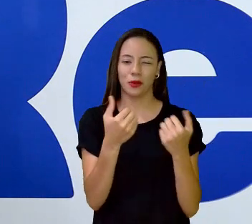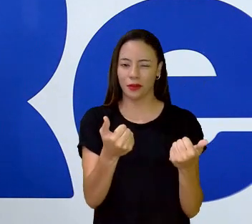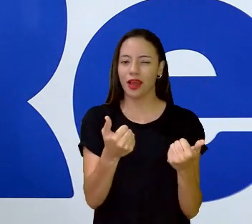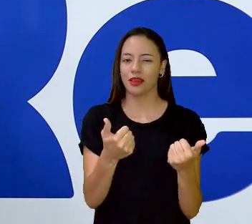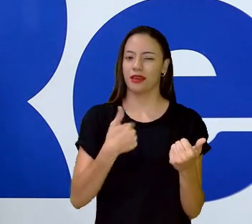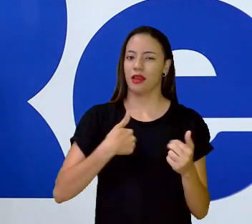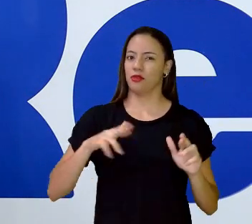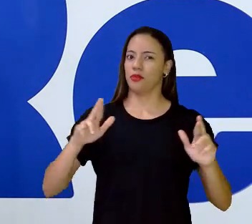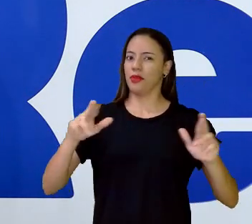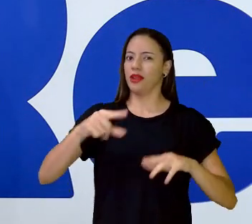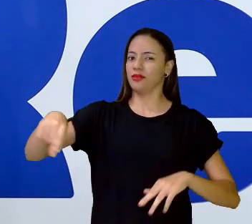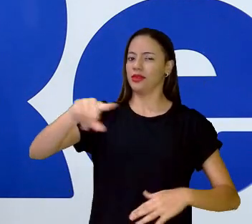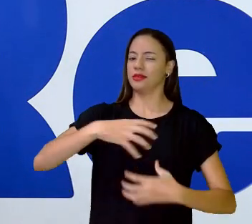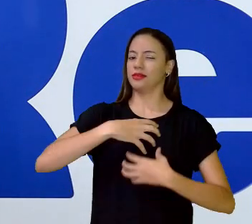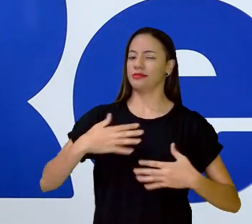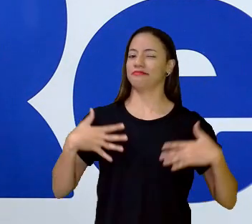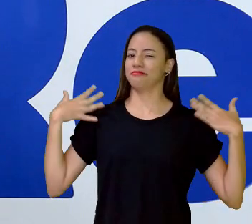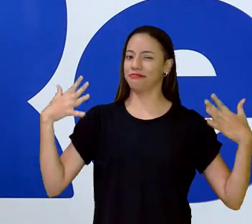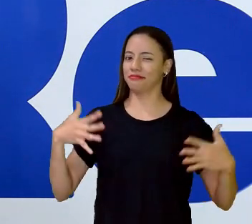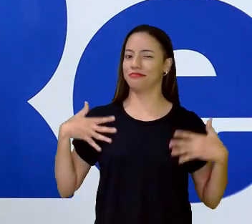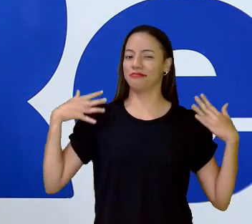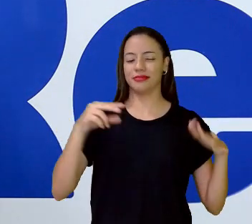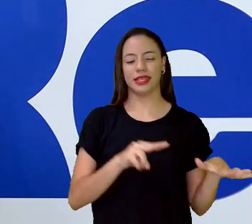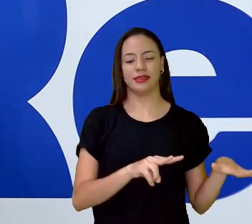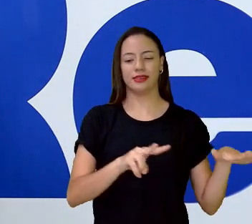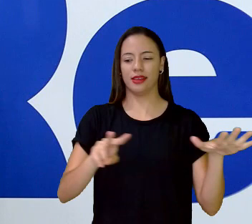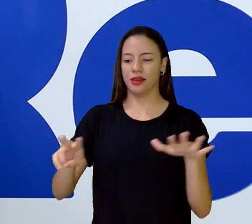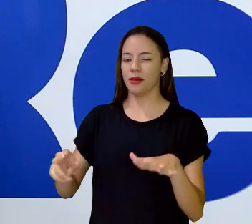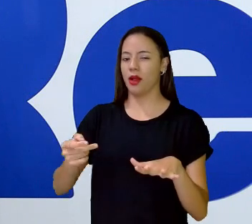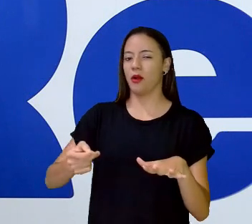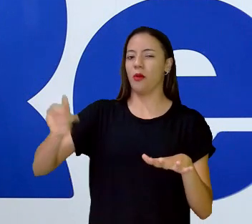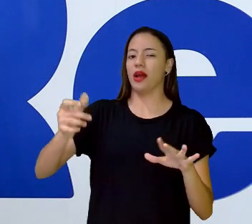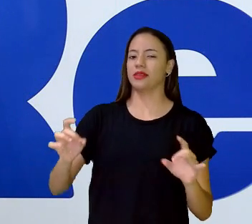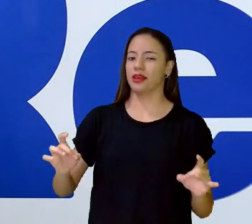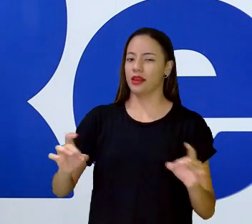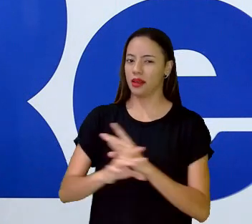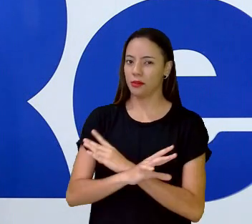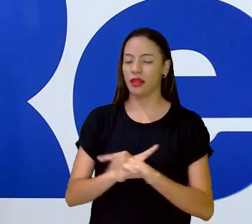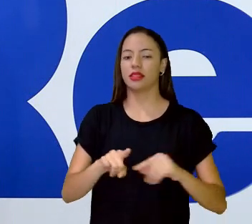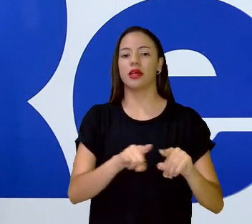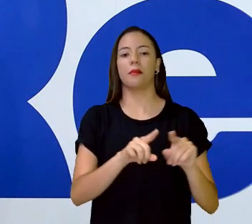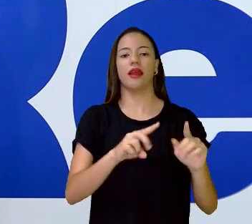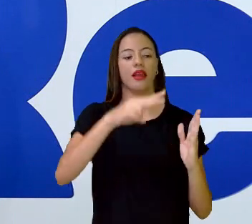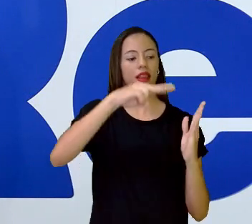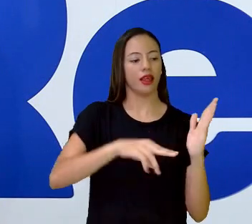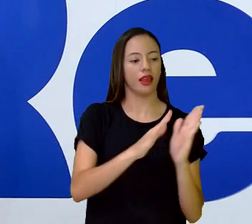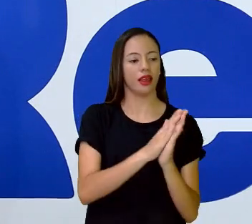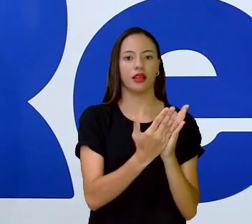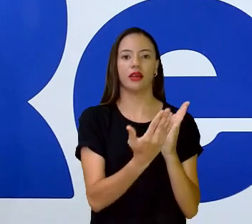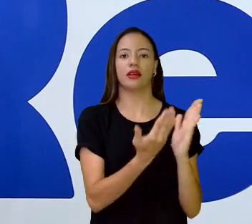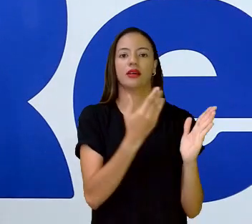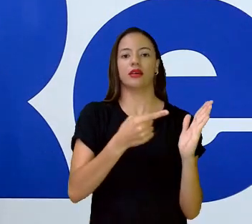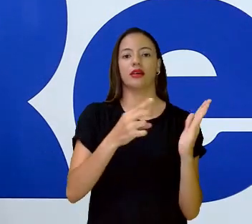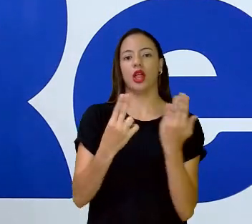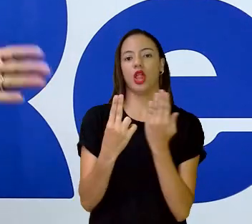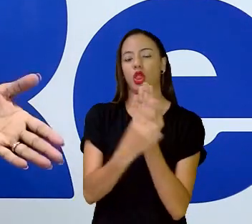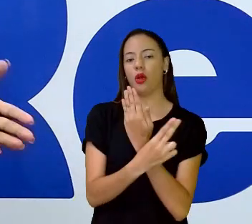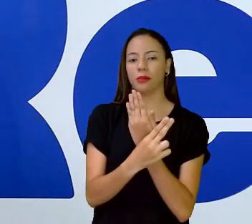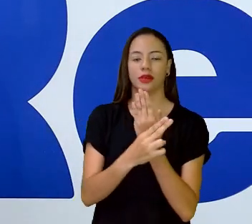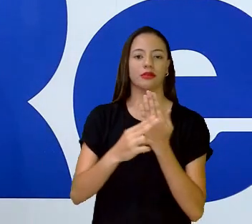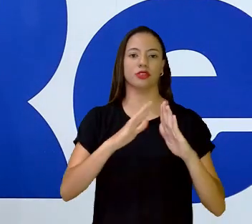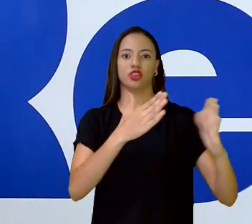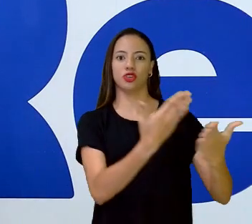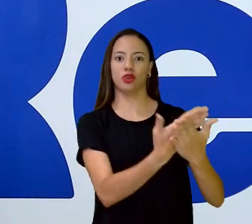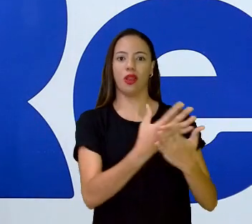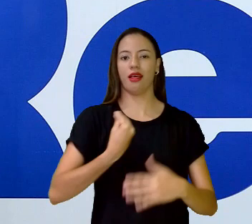Espero que estejam animados, né? Estamos concluindo nossa semana, lemos aí o livro como a professora falou da Escola da Vida, finalmente